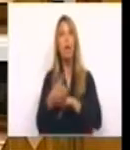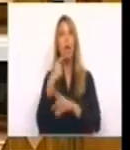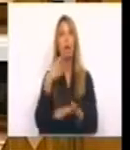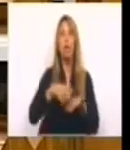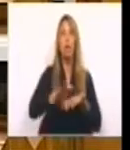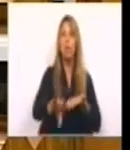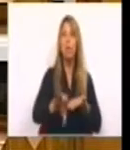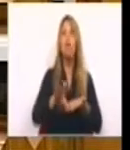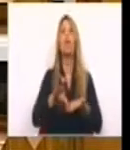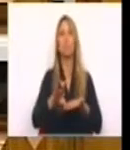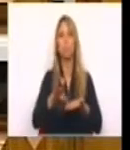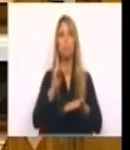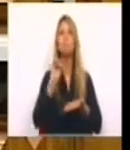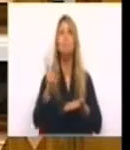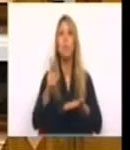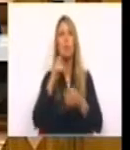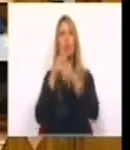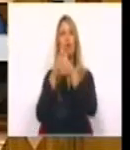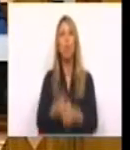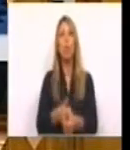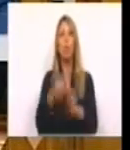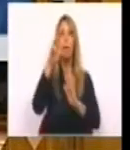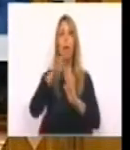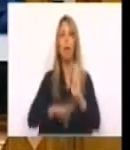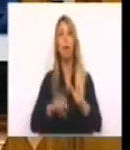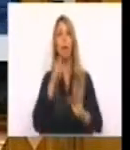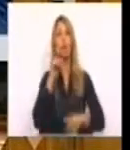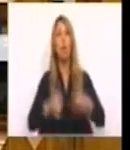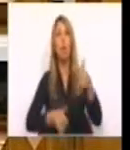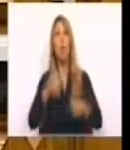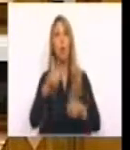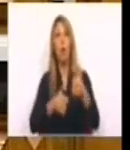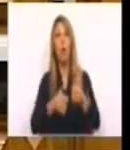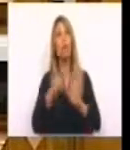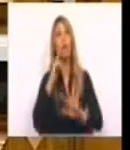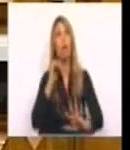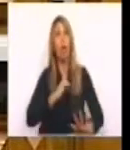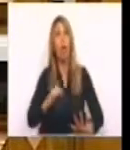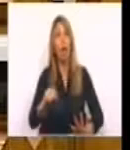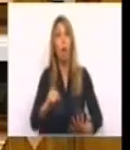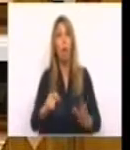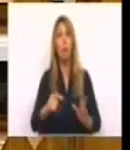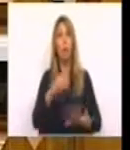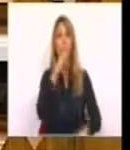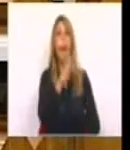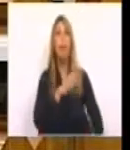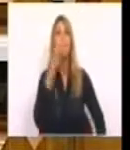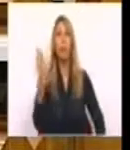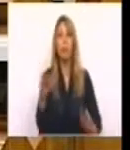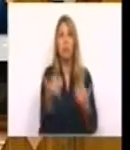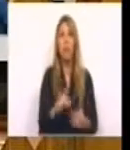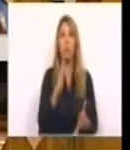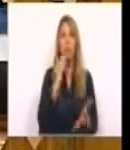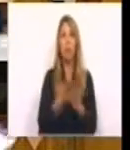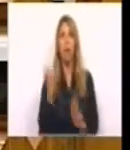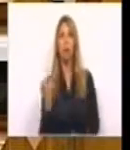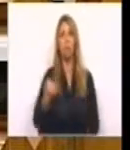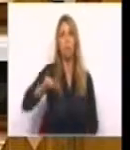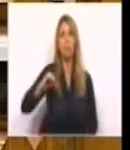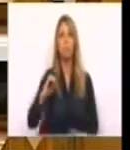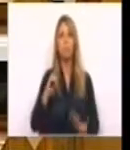fazer valer as regras de defesa da concorrência e atacar as práticas restritivas e violadoras da concorrência